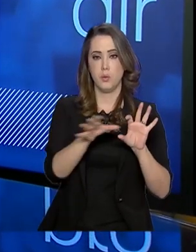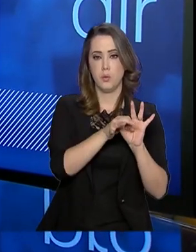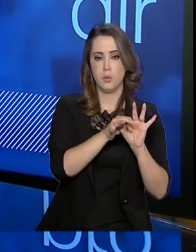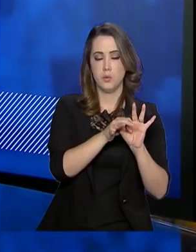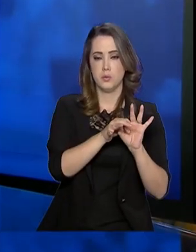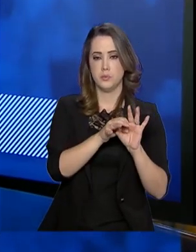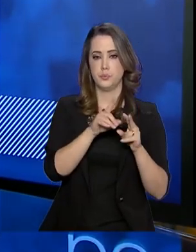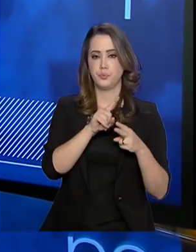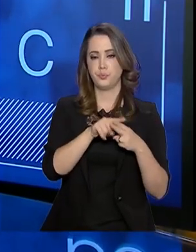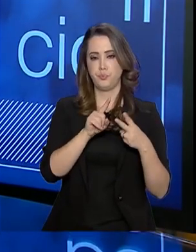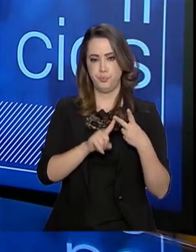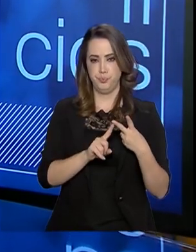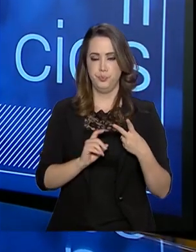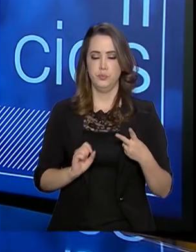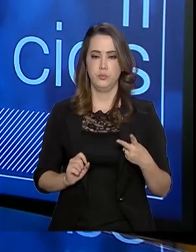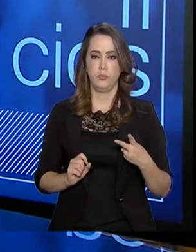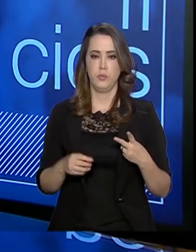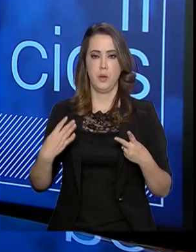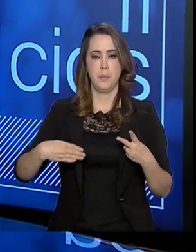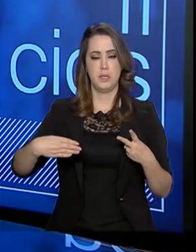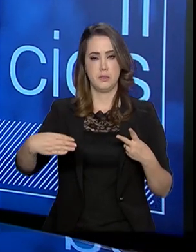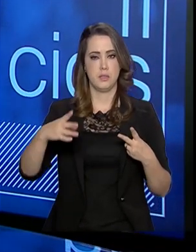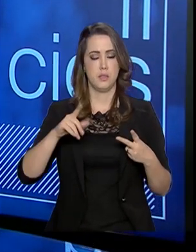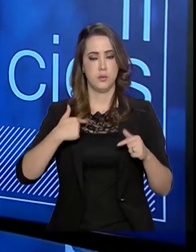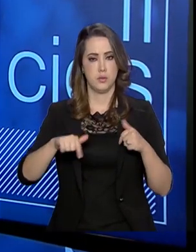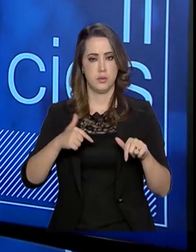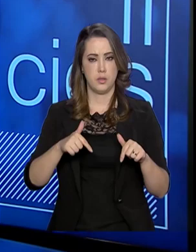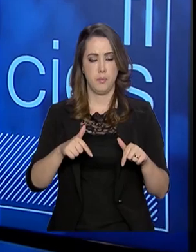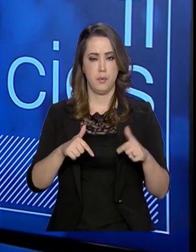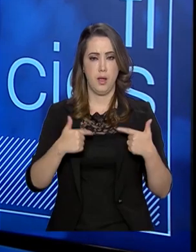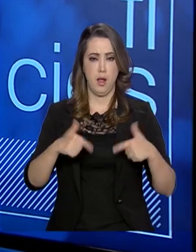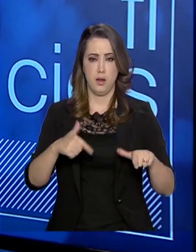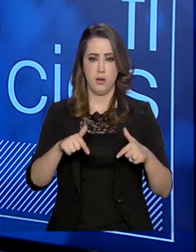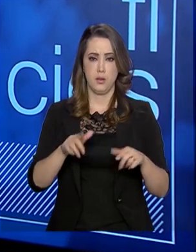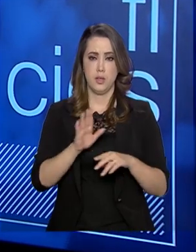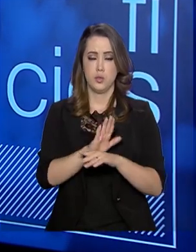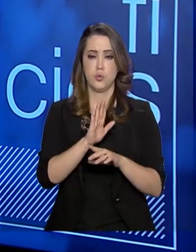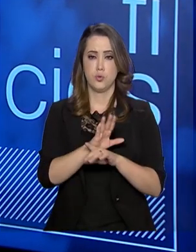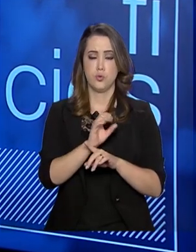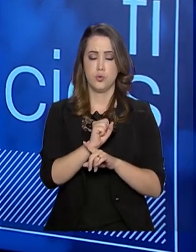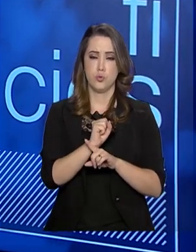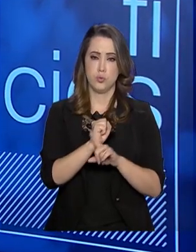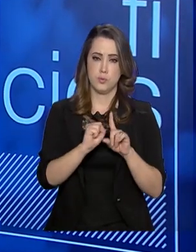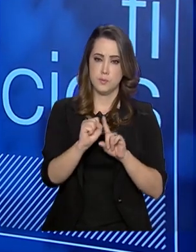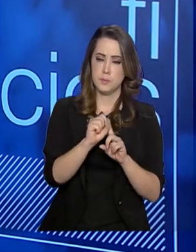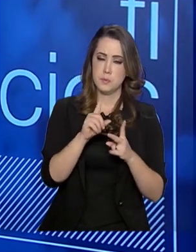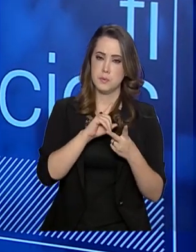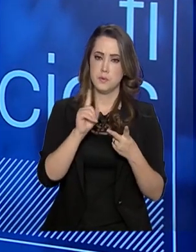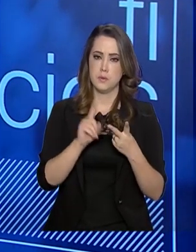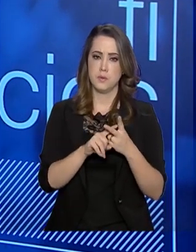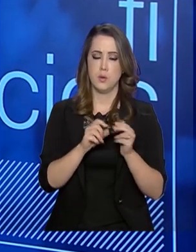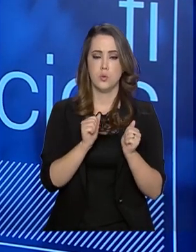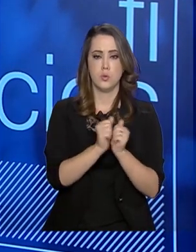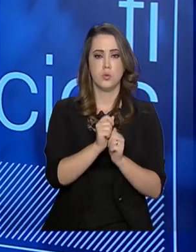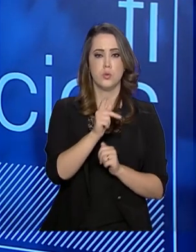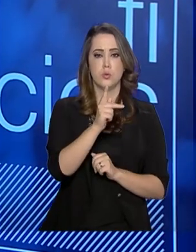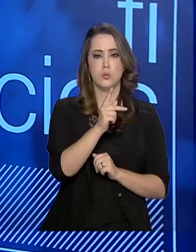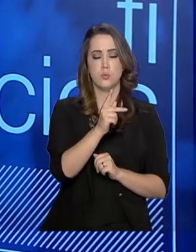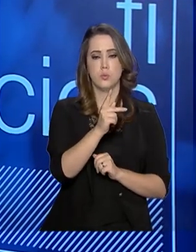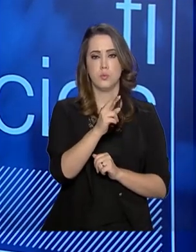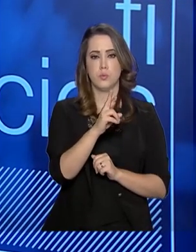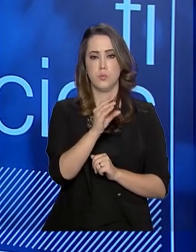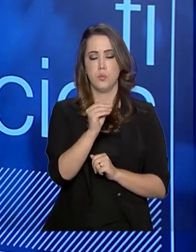dois componentes. Um componente do Ministério do Trabalho, que foi a economia solidária, que junto com o Progredir, estão se